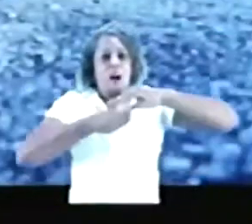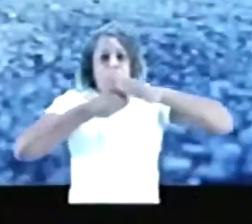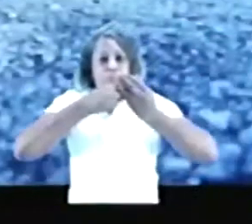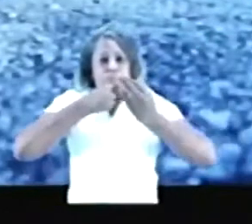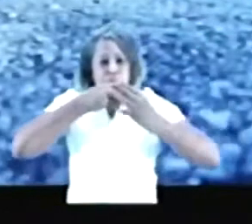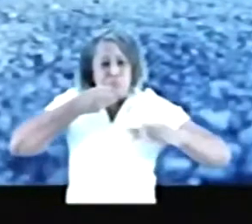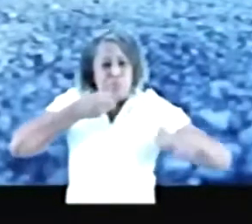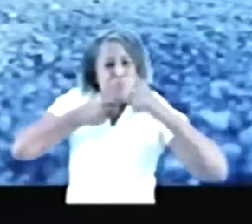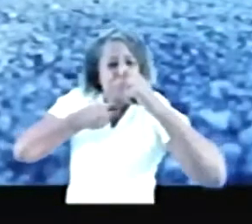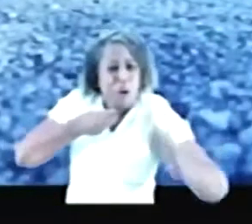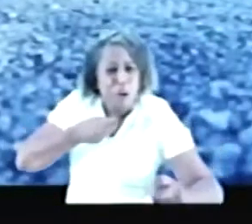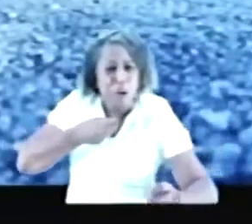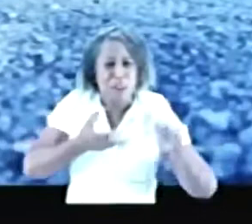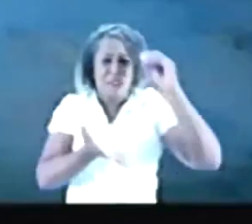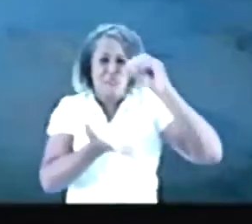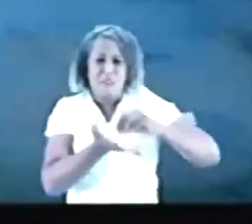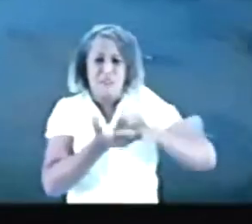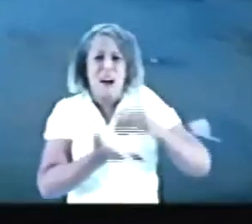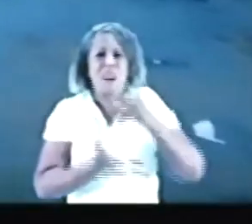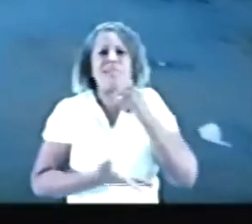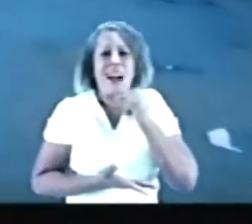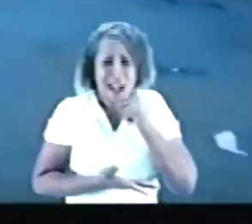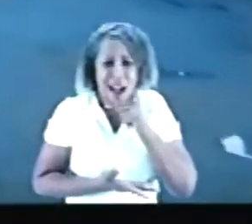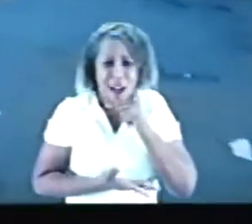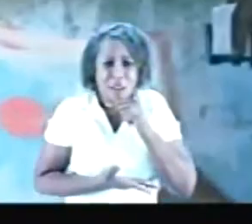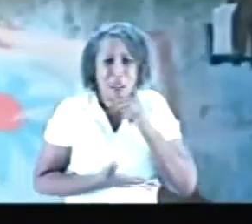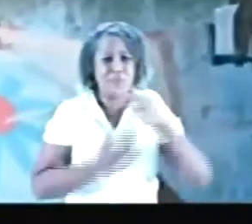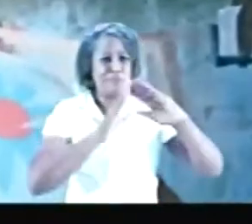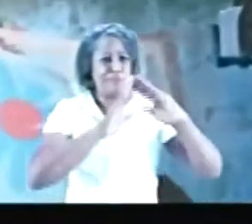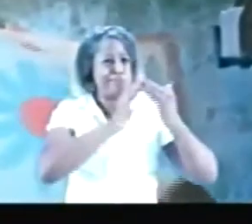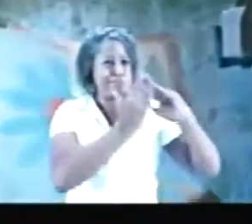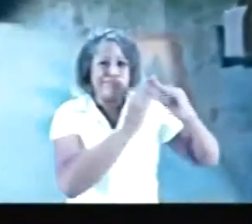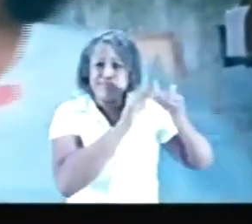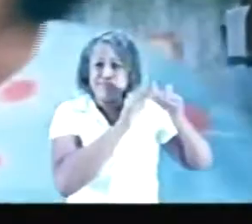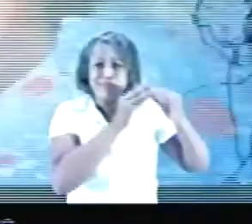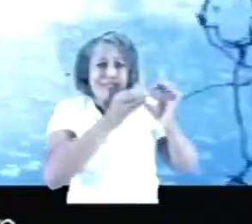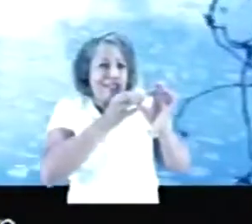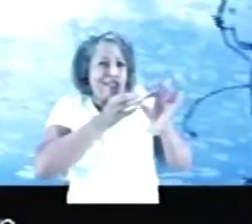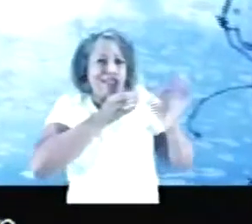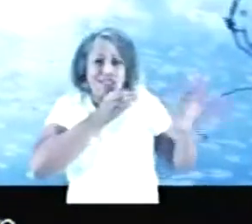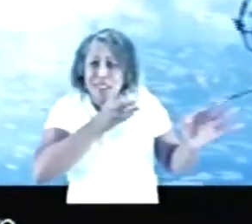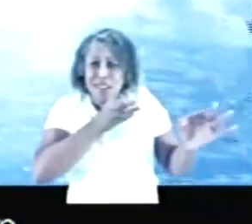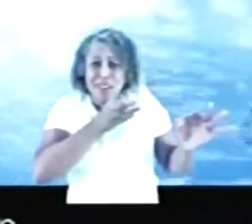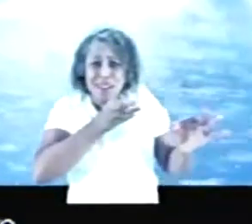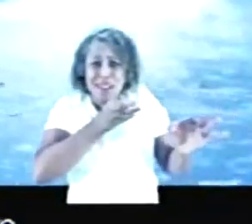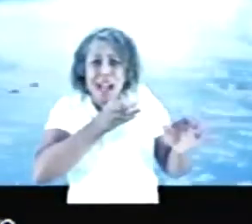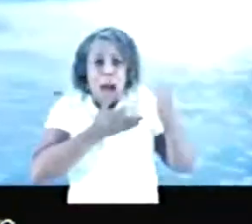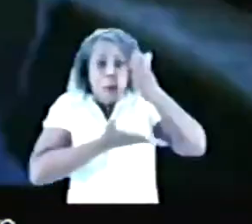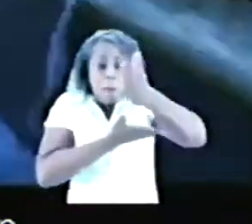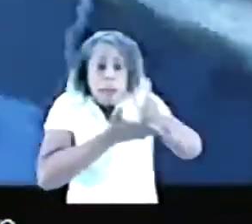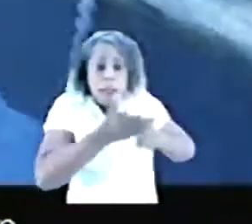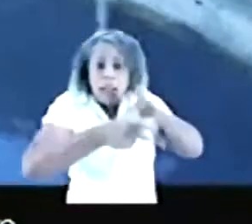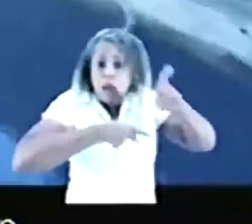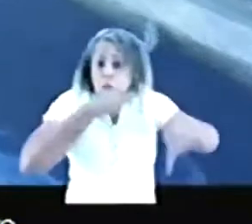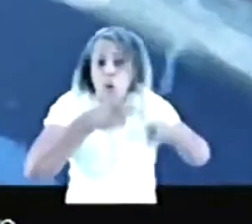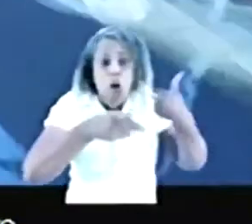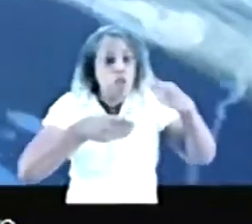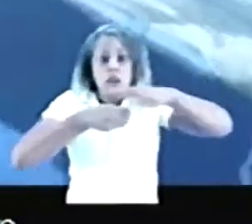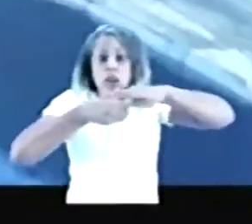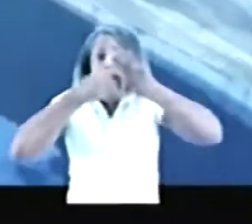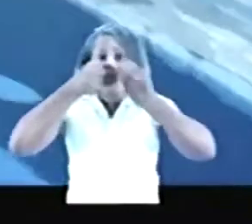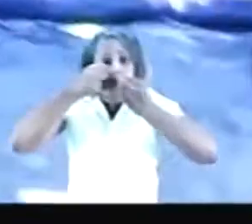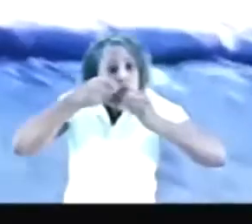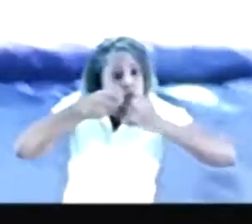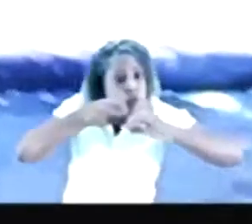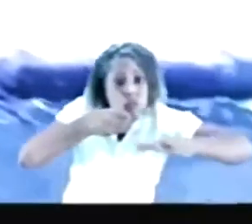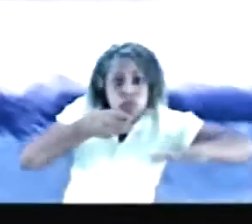Esgoto a céu aberto e falta d'água. Essa é a realidade da periferia de Aracaju. Metade da nossa população não tem rede